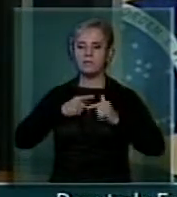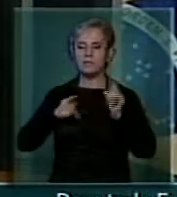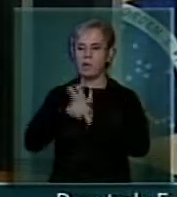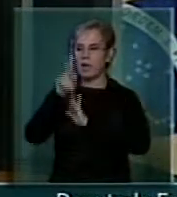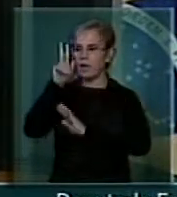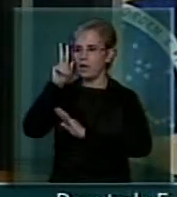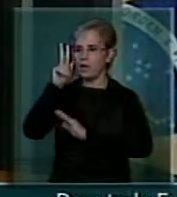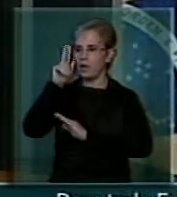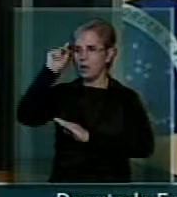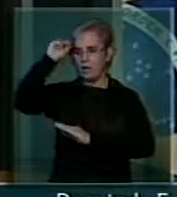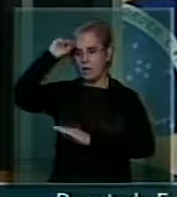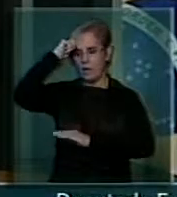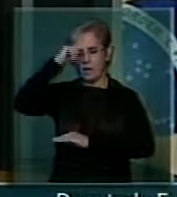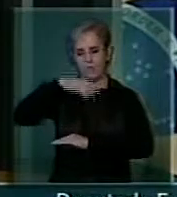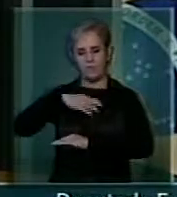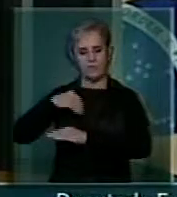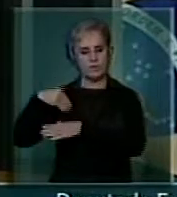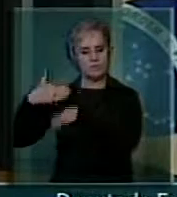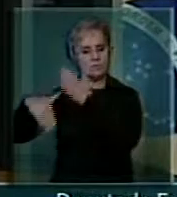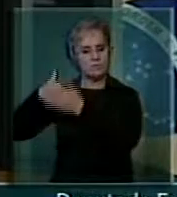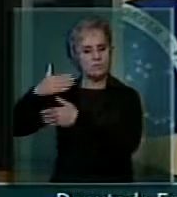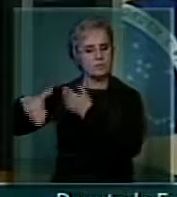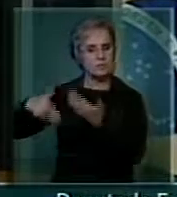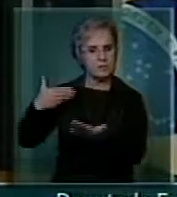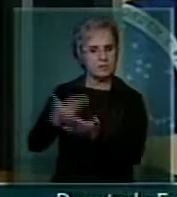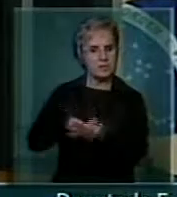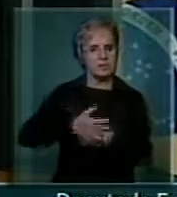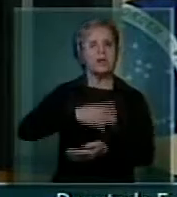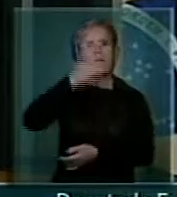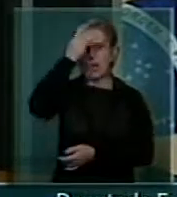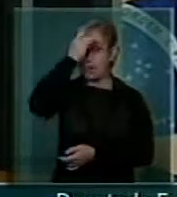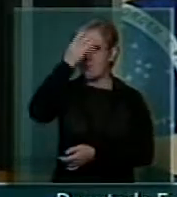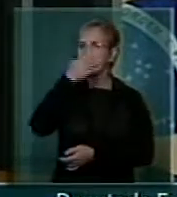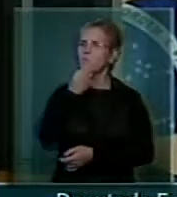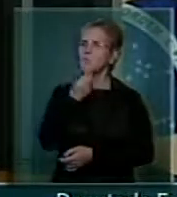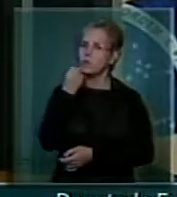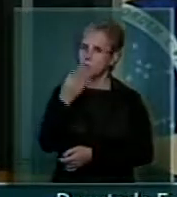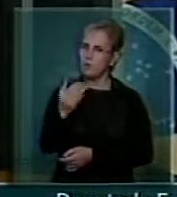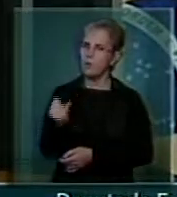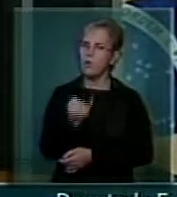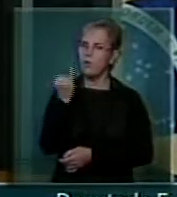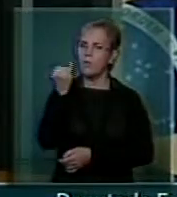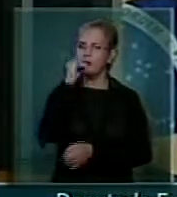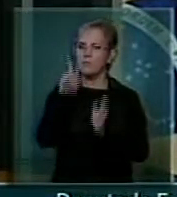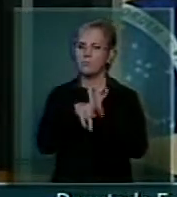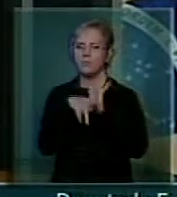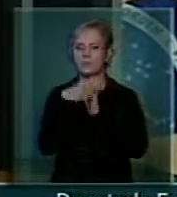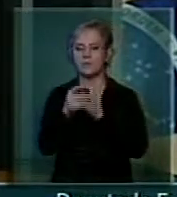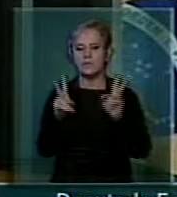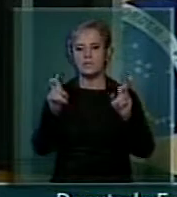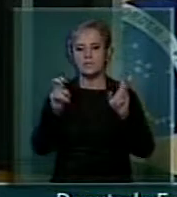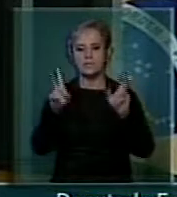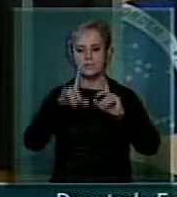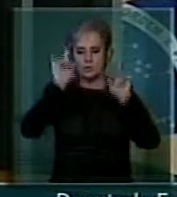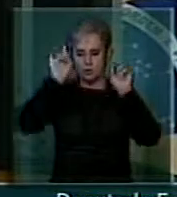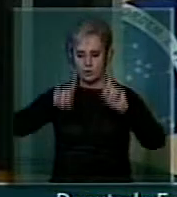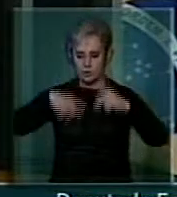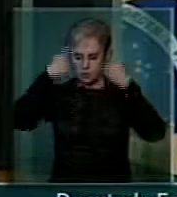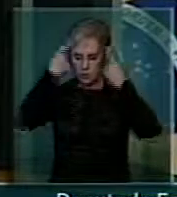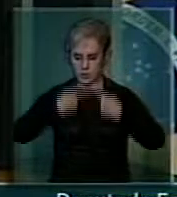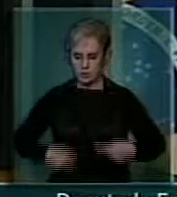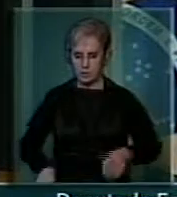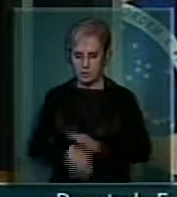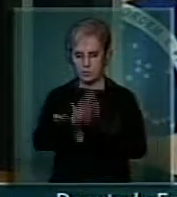Brasil avança com uma consciência bastante importante nessa área dos direitos humanos, da